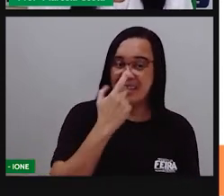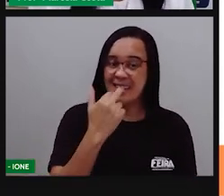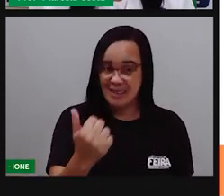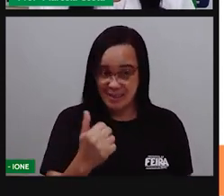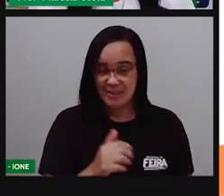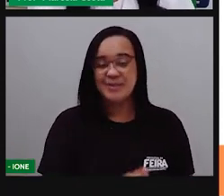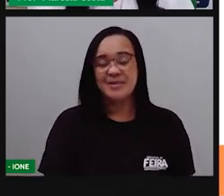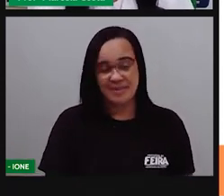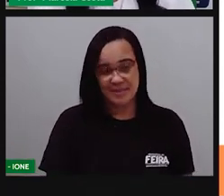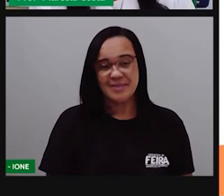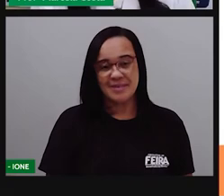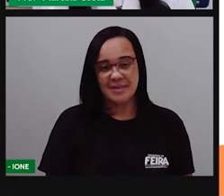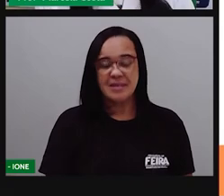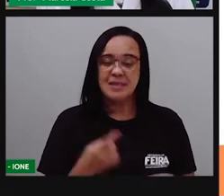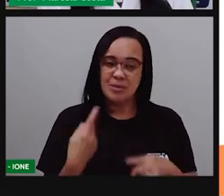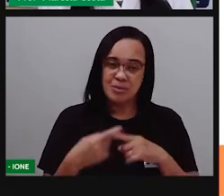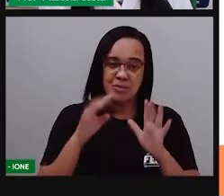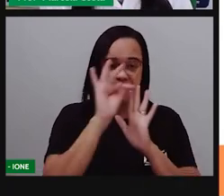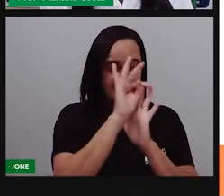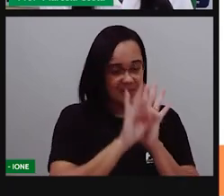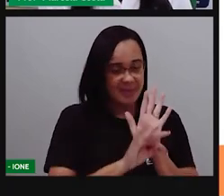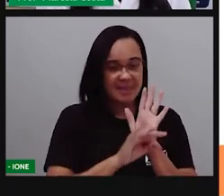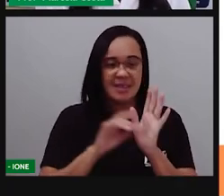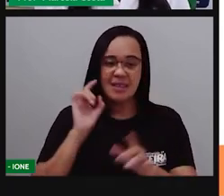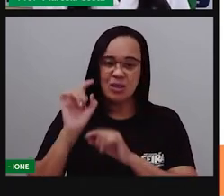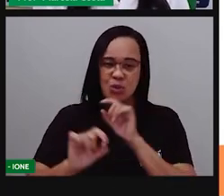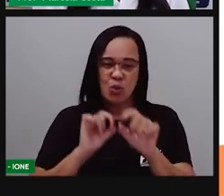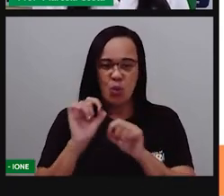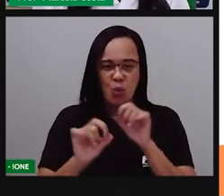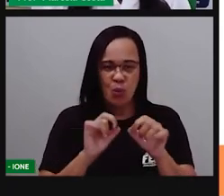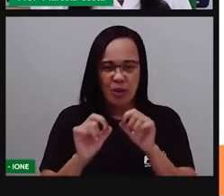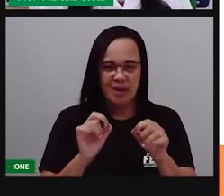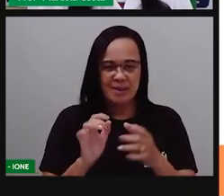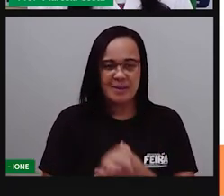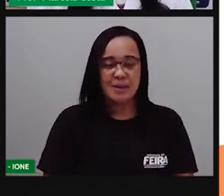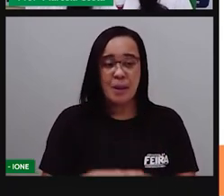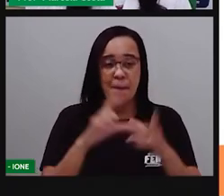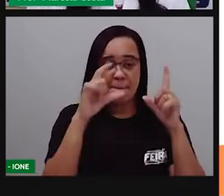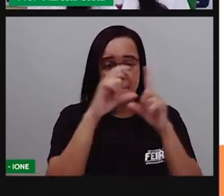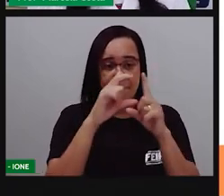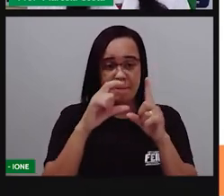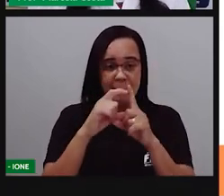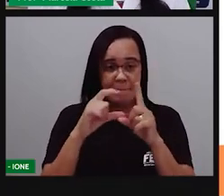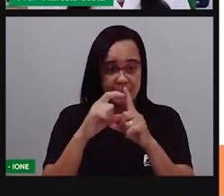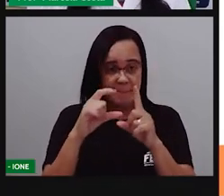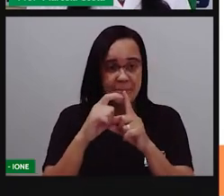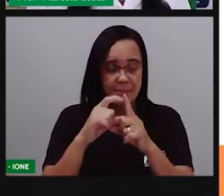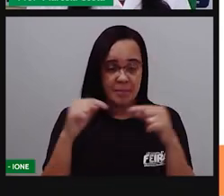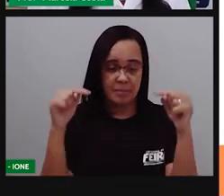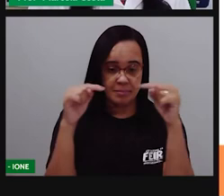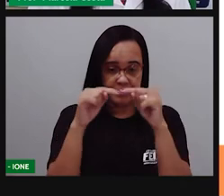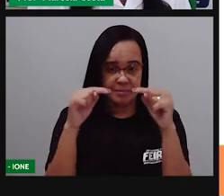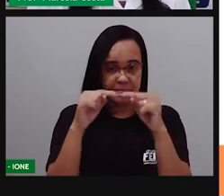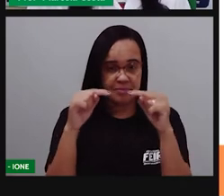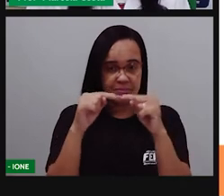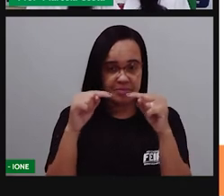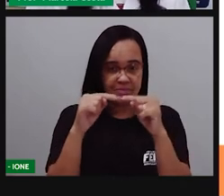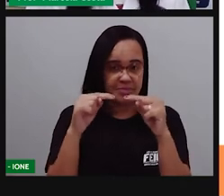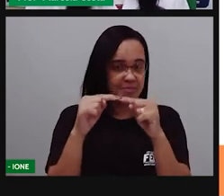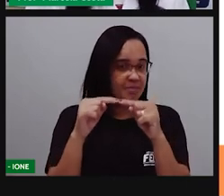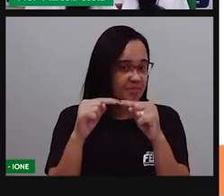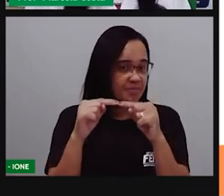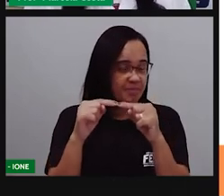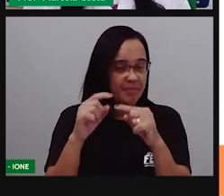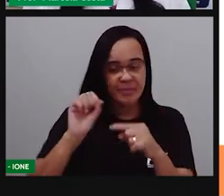Nesse trava-língua, esse texto aqui, também tem palavras iniciadas com a letra C.